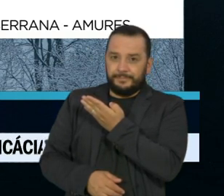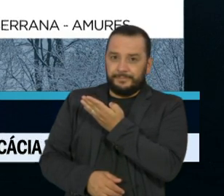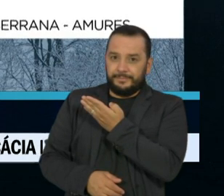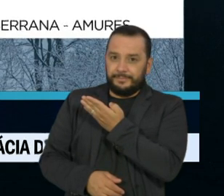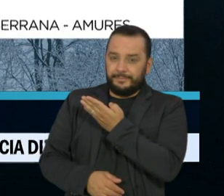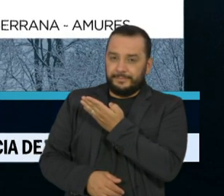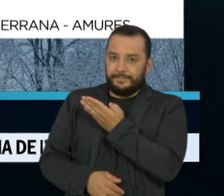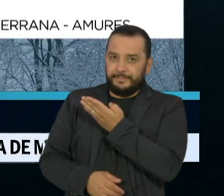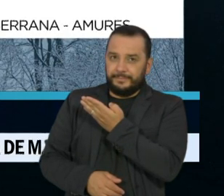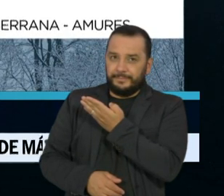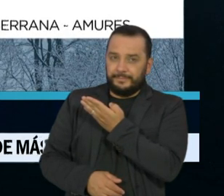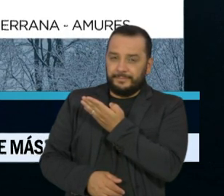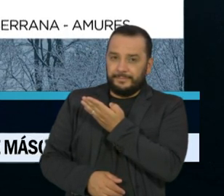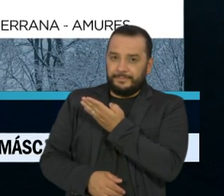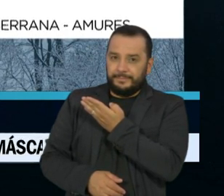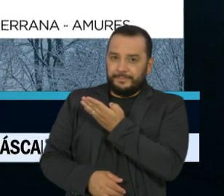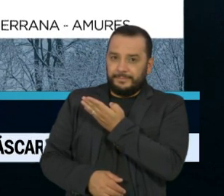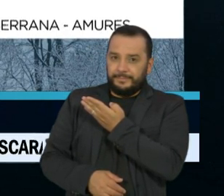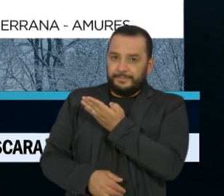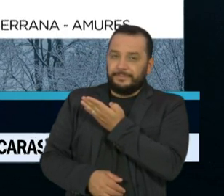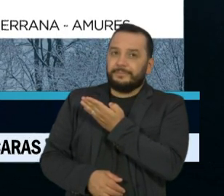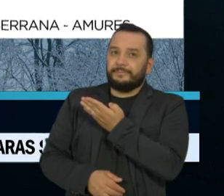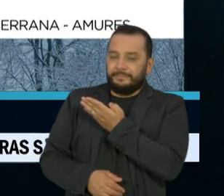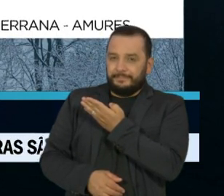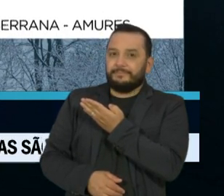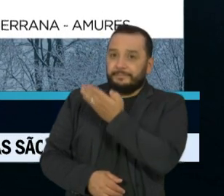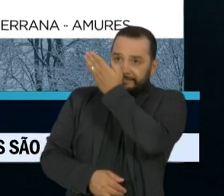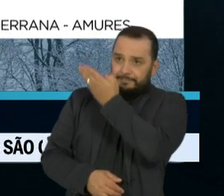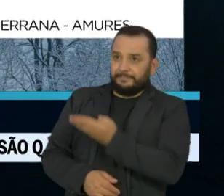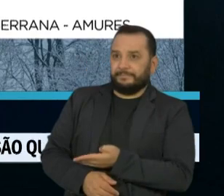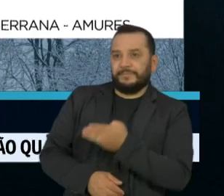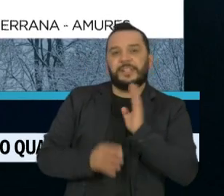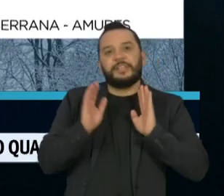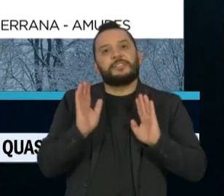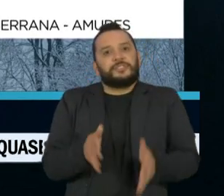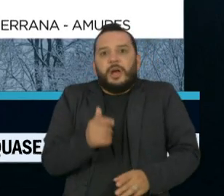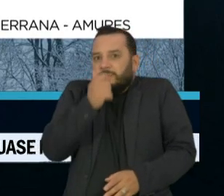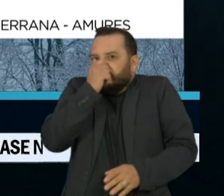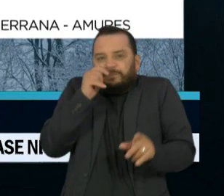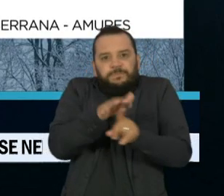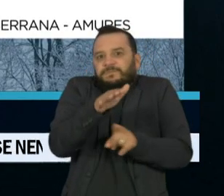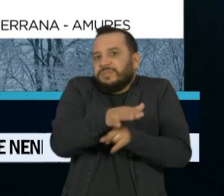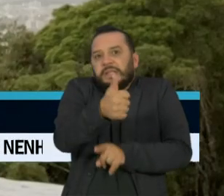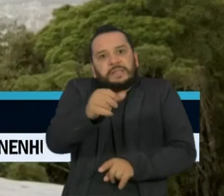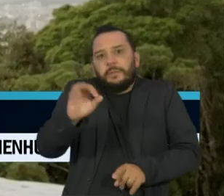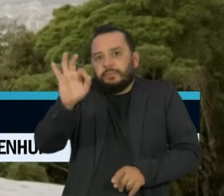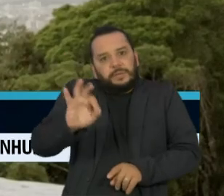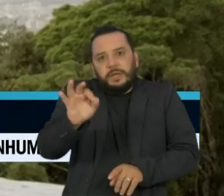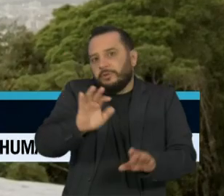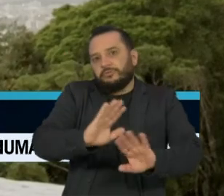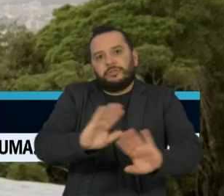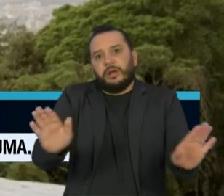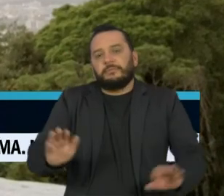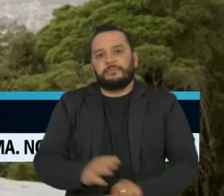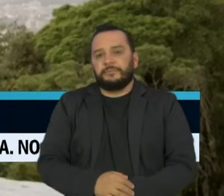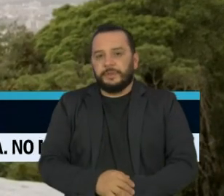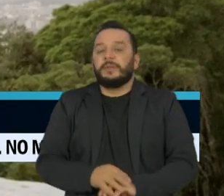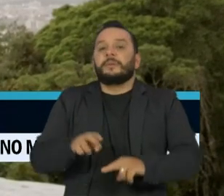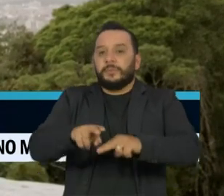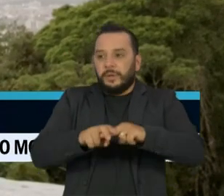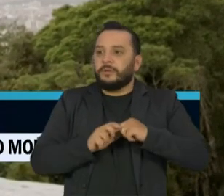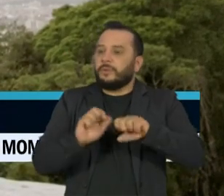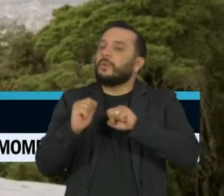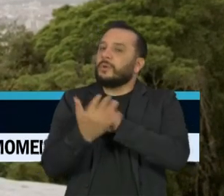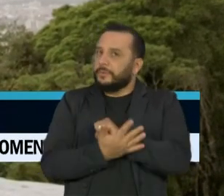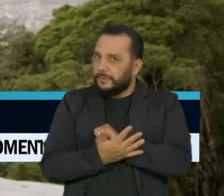Urupema, Rio Rufino, Bom Retiro e Lages já estão com a ocupação esgotada. Por conta da pandemia do novo